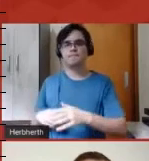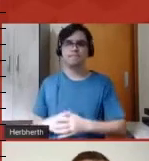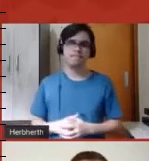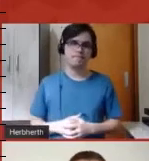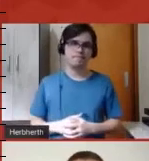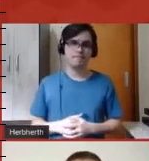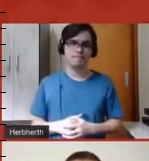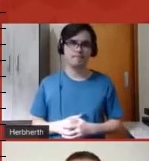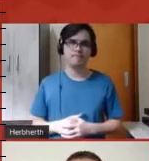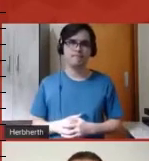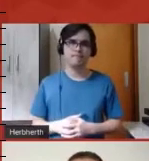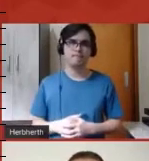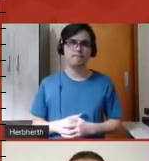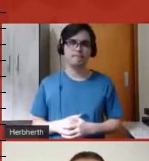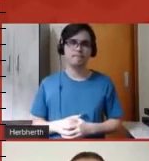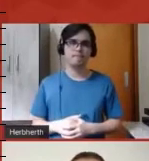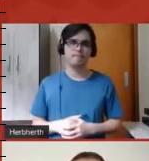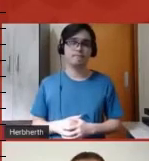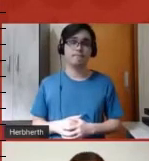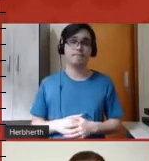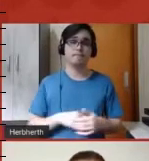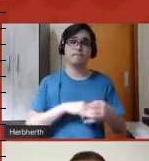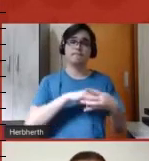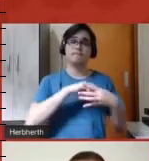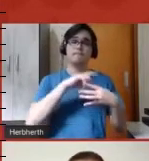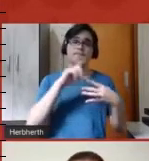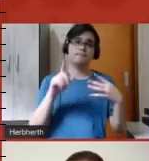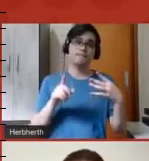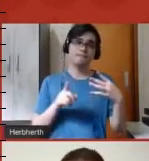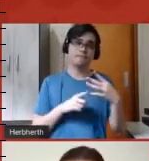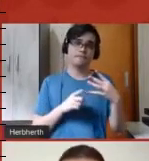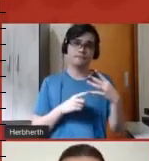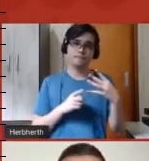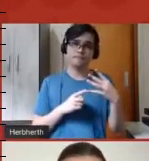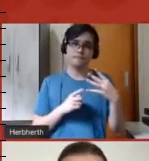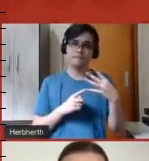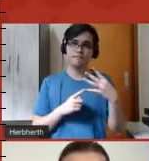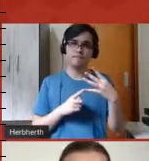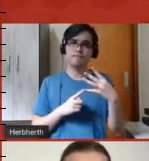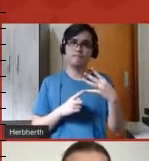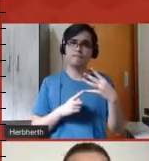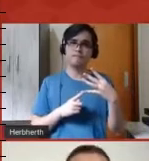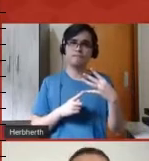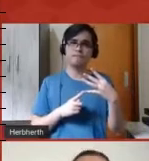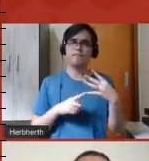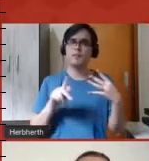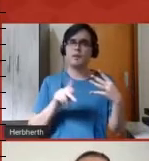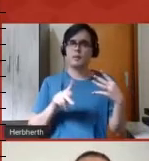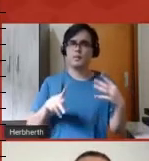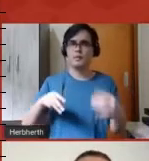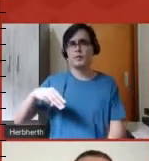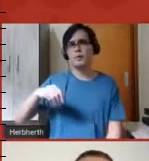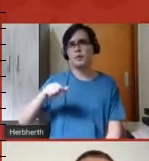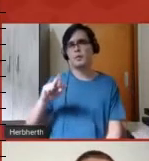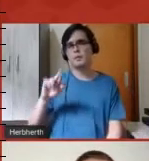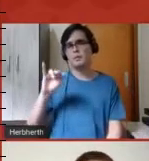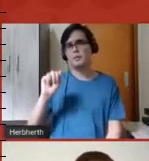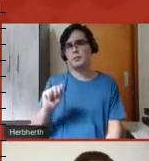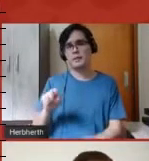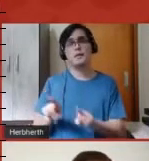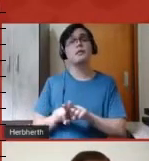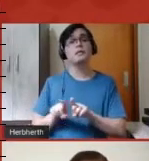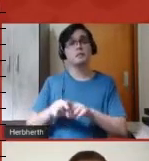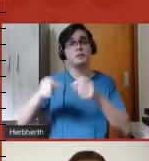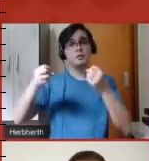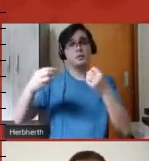Uma outra questão também que essa, até a professora Maria Angélica falou muito bem